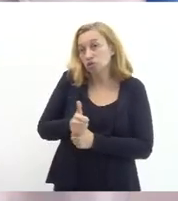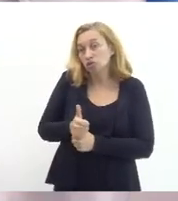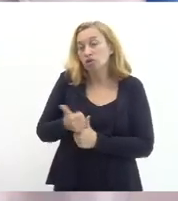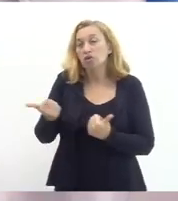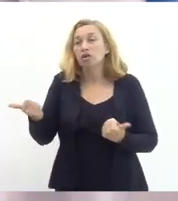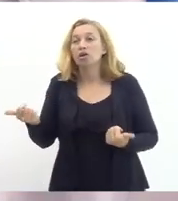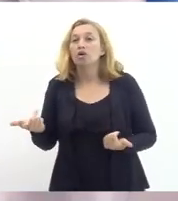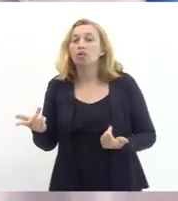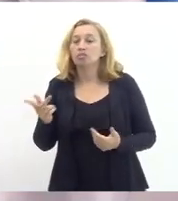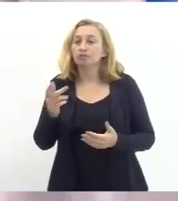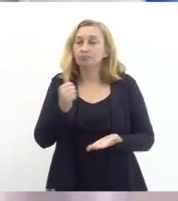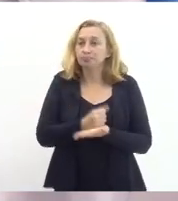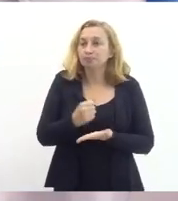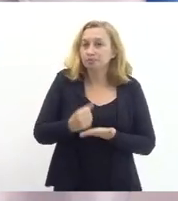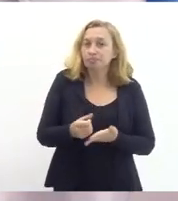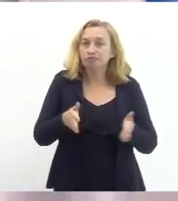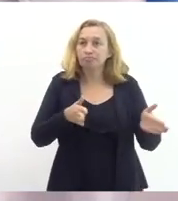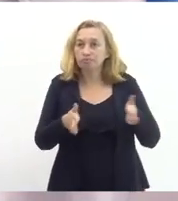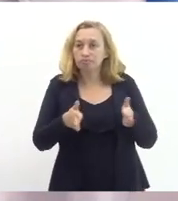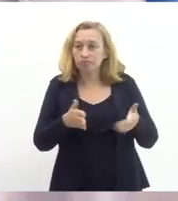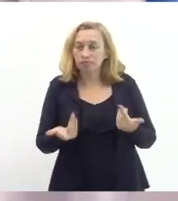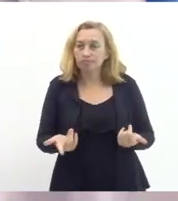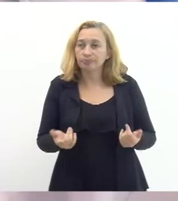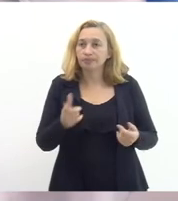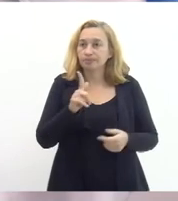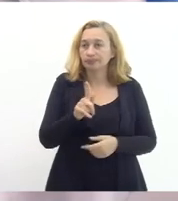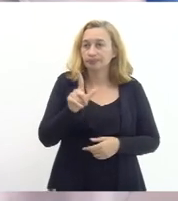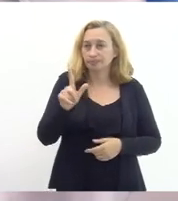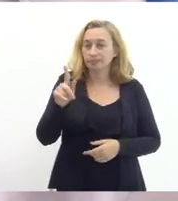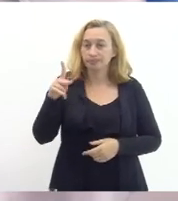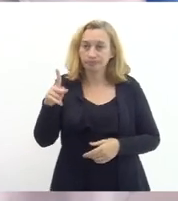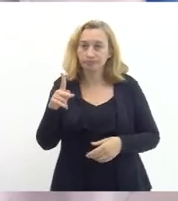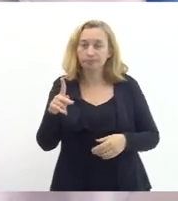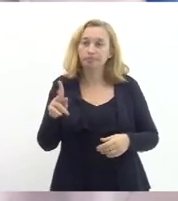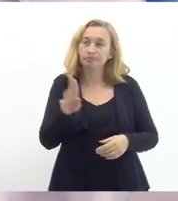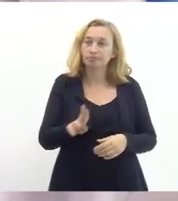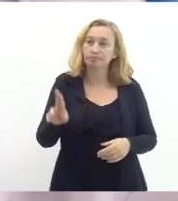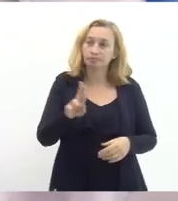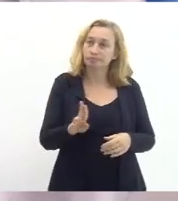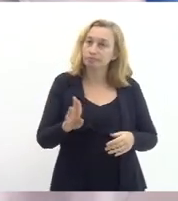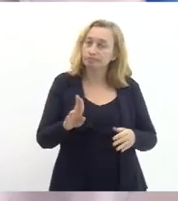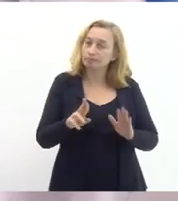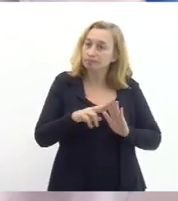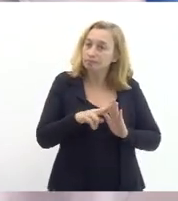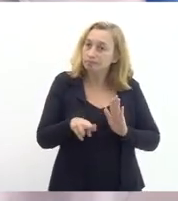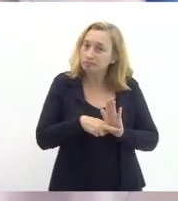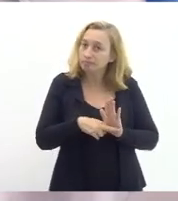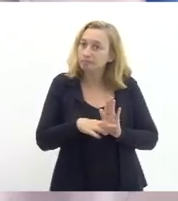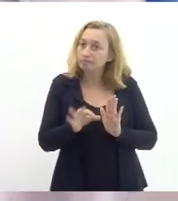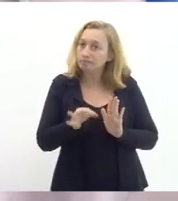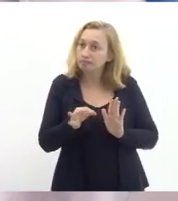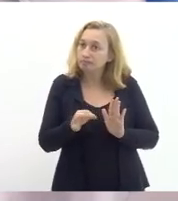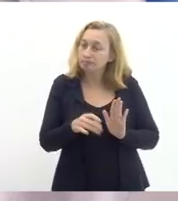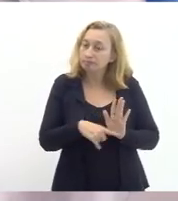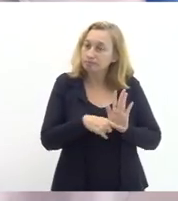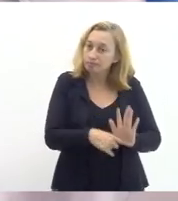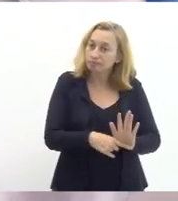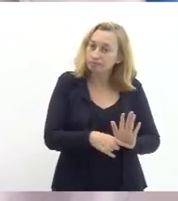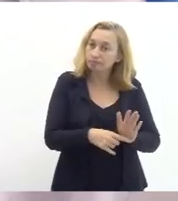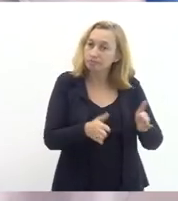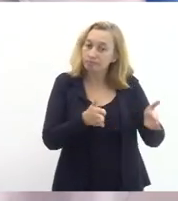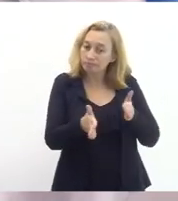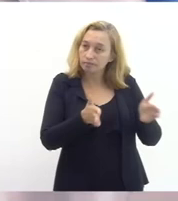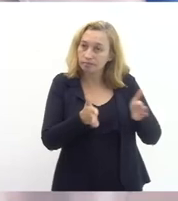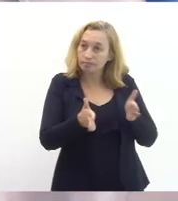temporário a GLP eles tem que ser usados de uma forma mais comedida realmente para sanar as carências temporárias